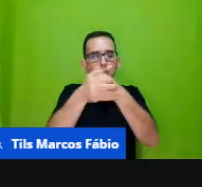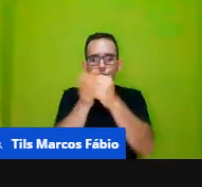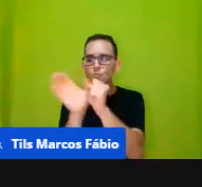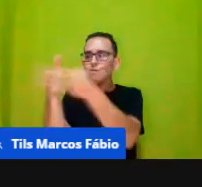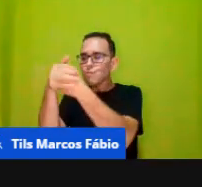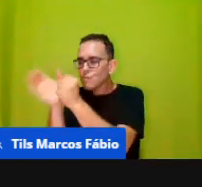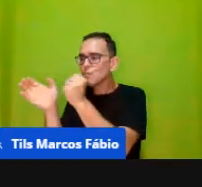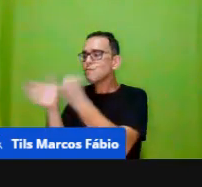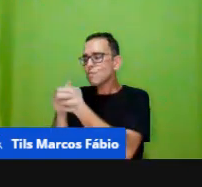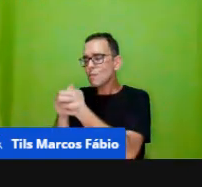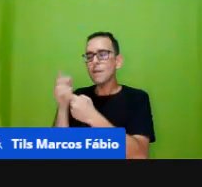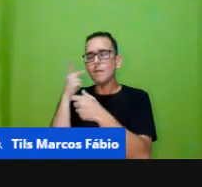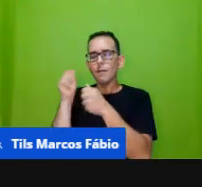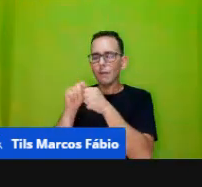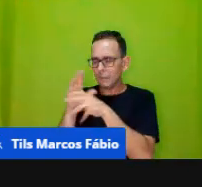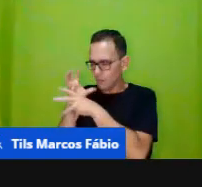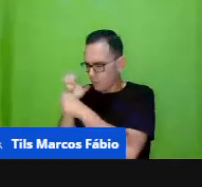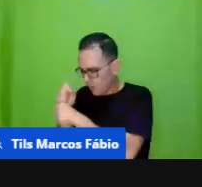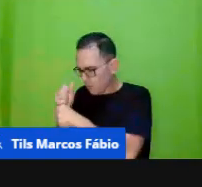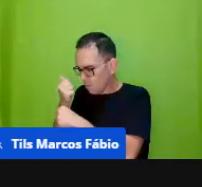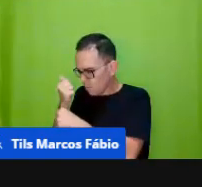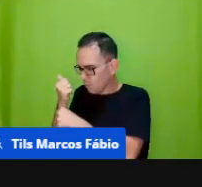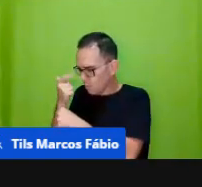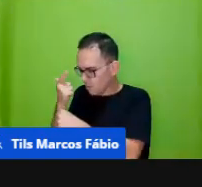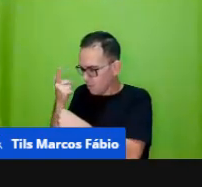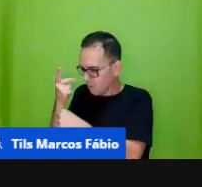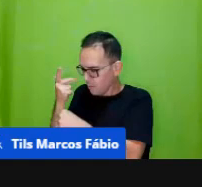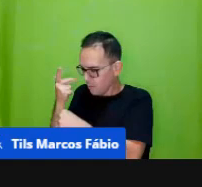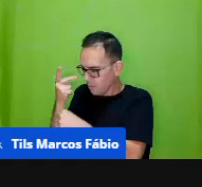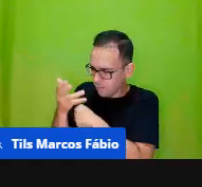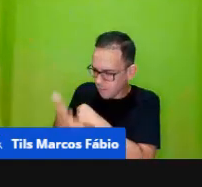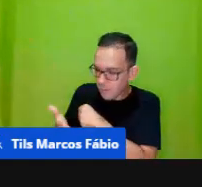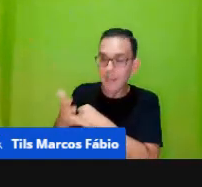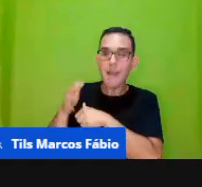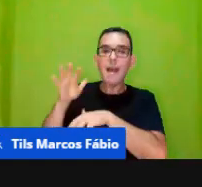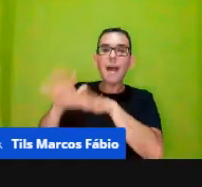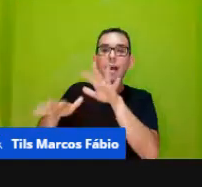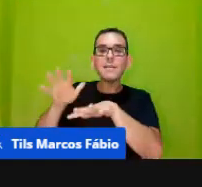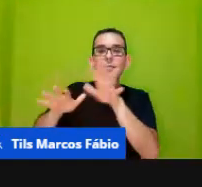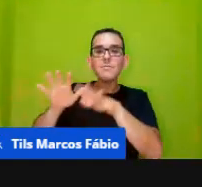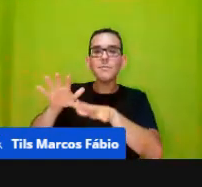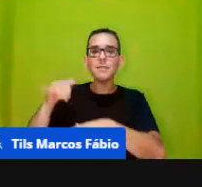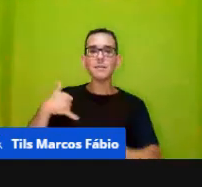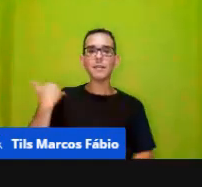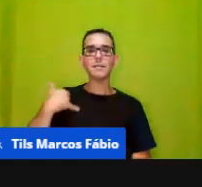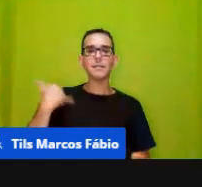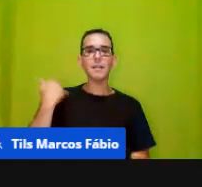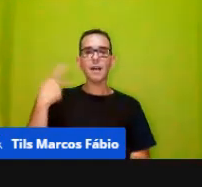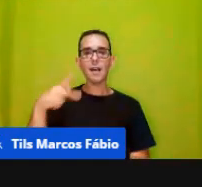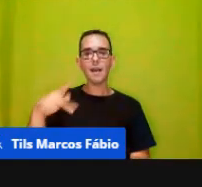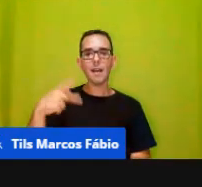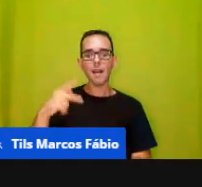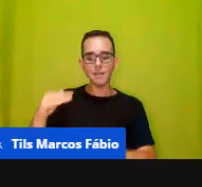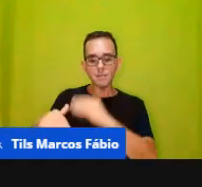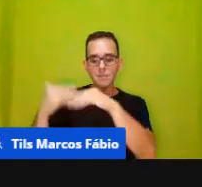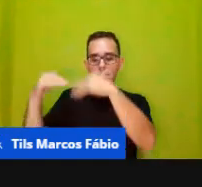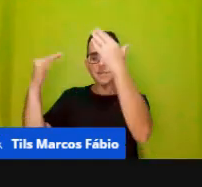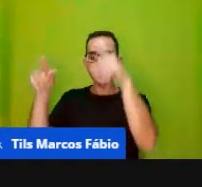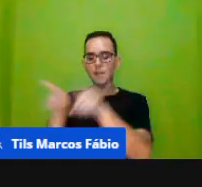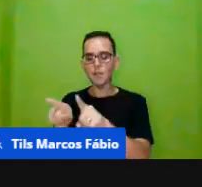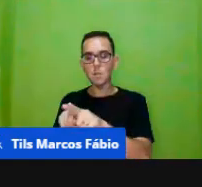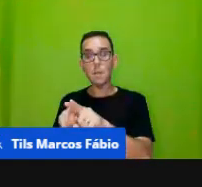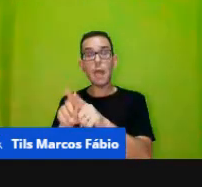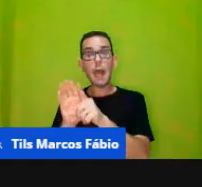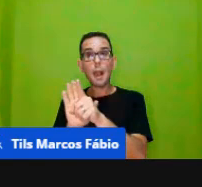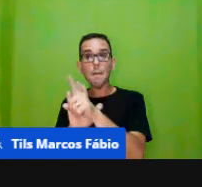fazer a contagem até 10 e muitas vezes, a depender da idade da criança, do desenvolvimento dela, ela pula um